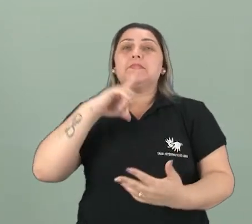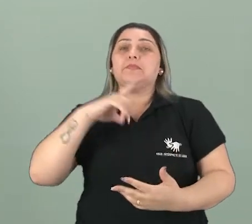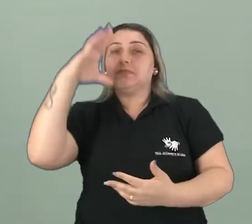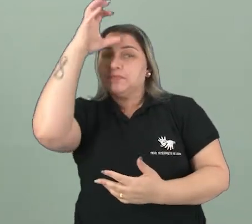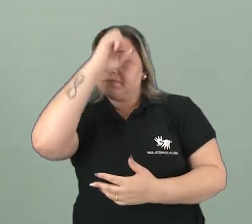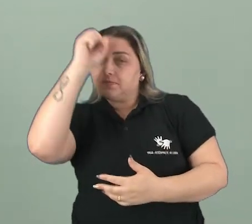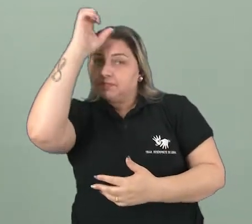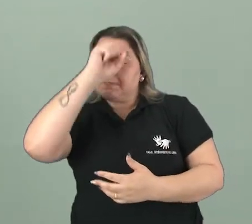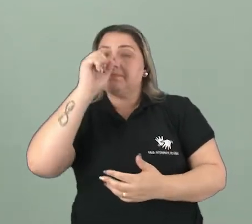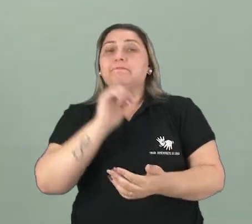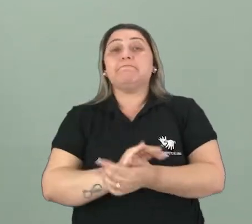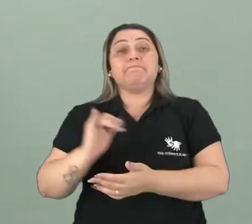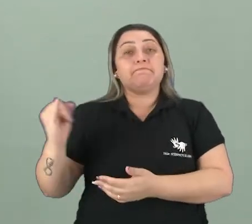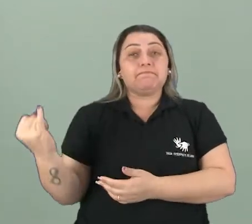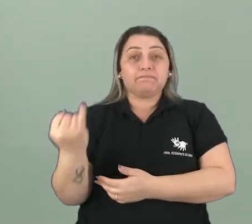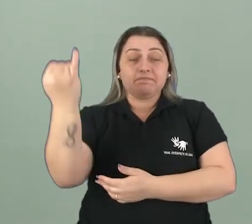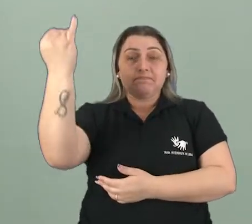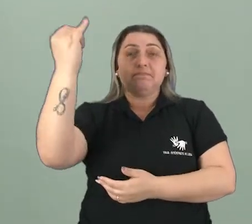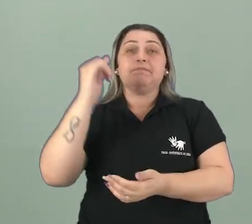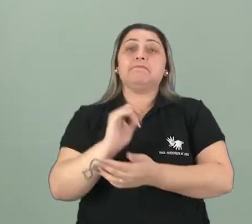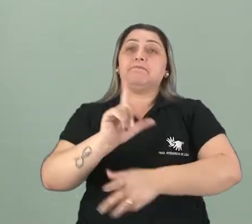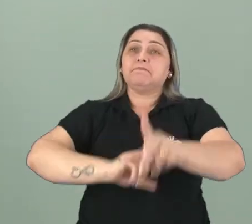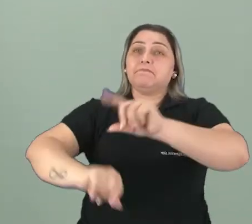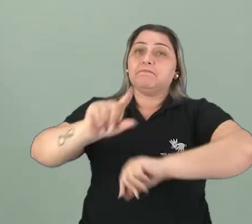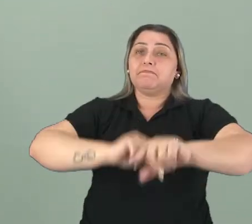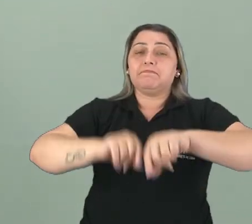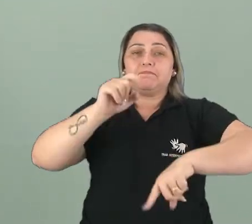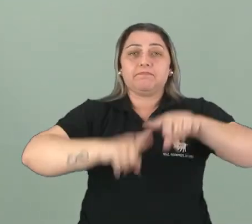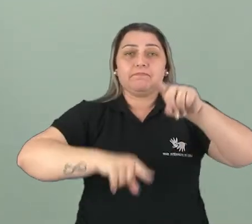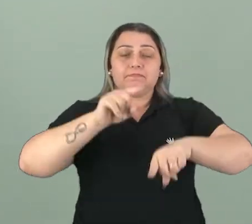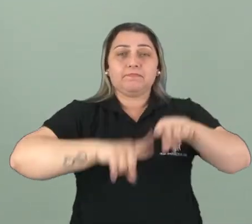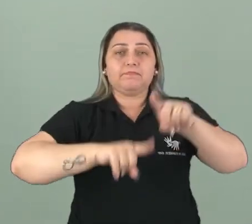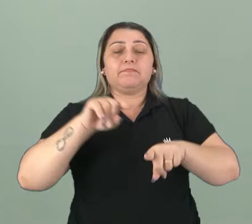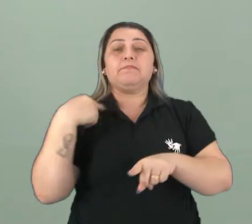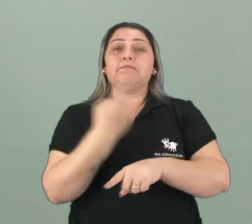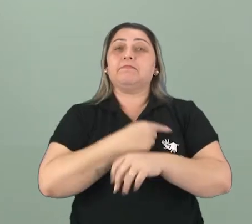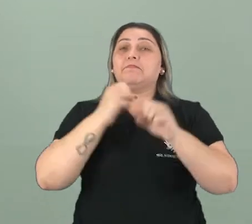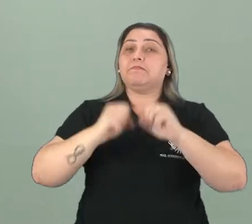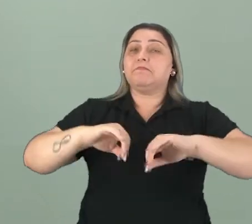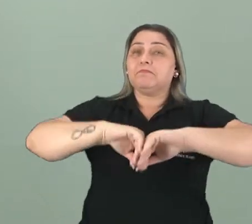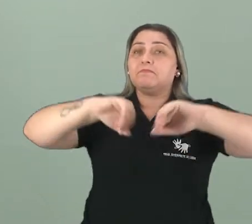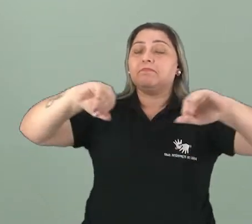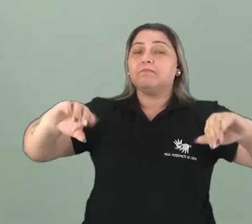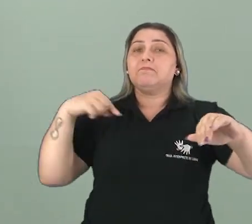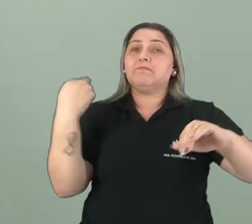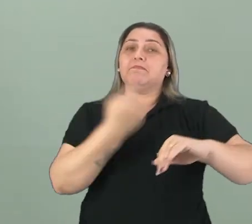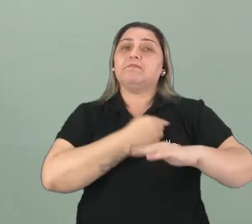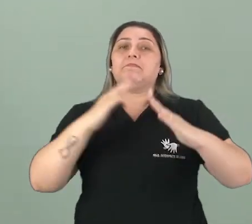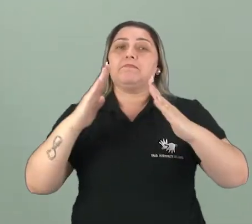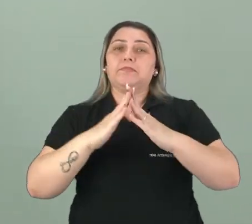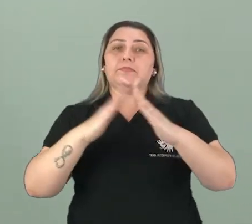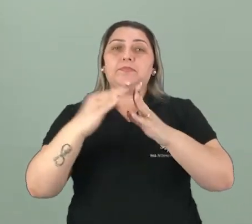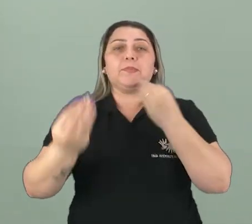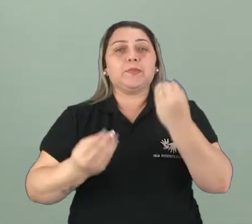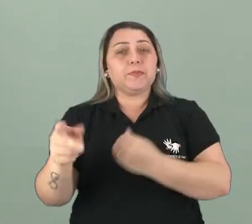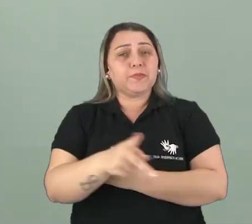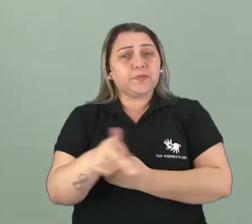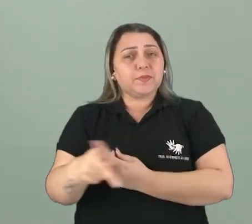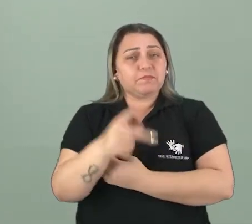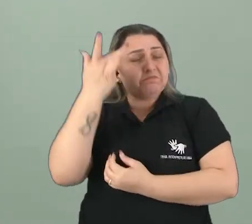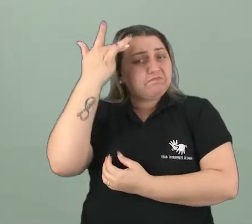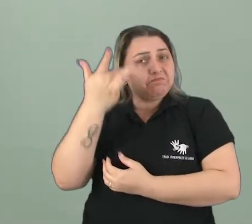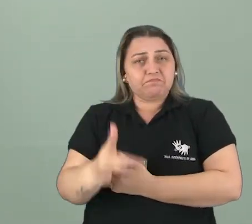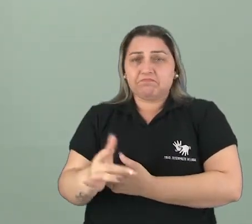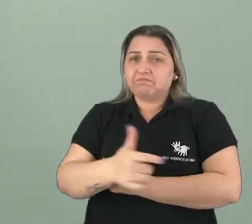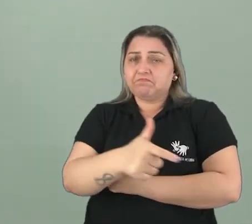aprender a importância de selecionar esse material. Nós podemos separar na nossa casa com... Professora, se eu não tenho